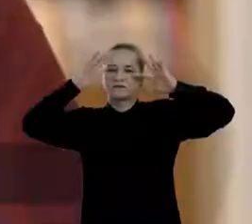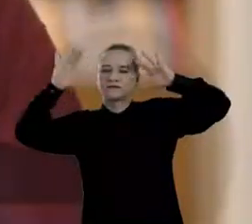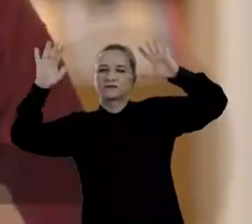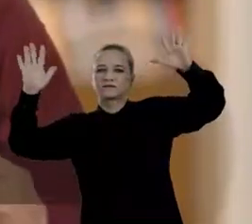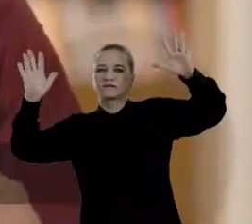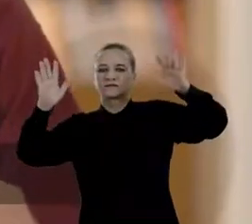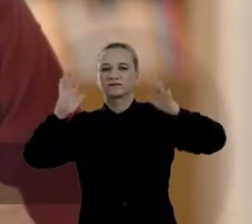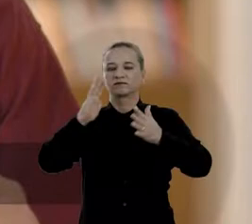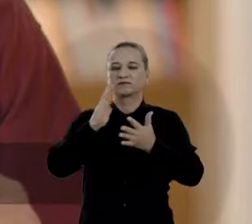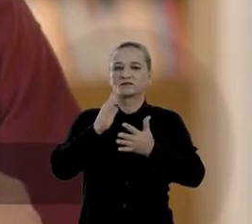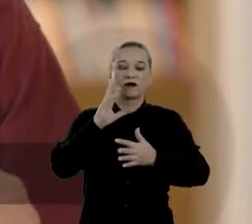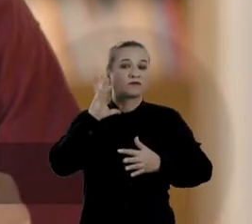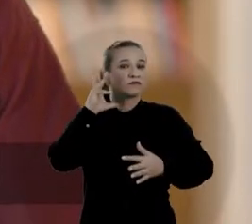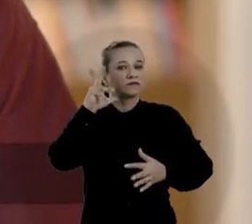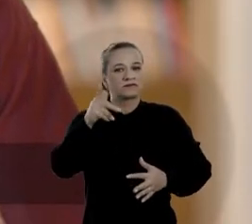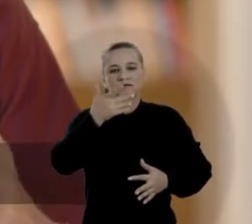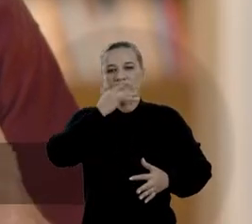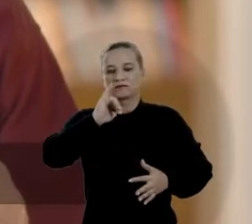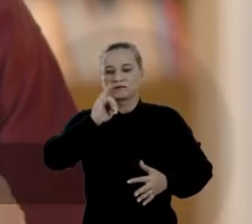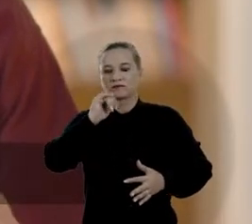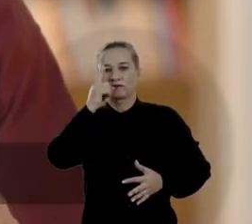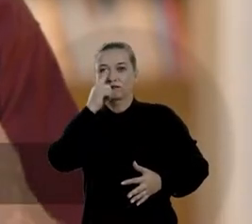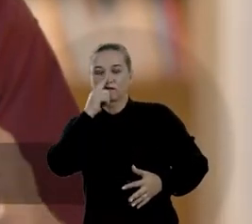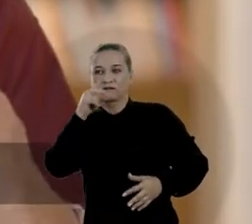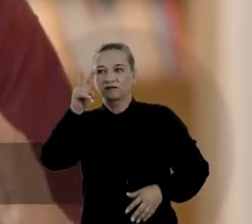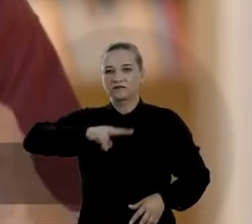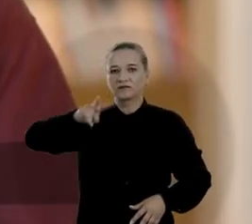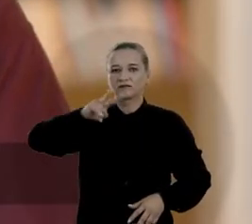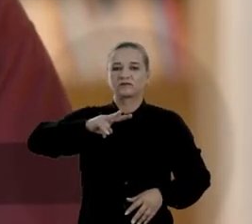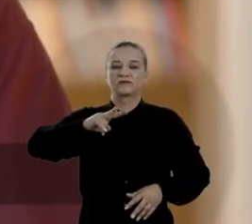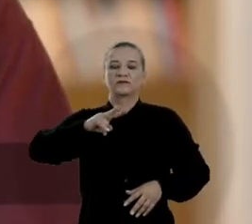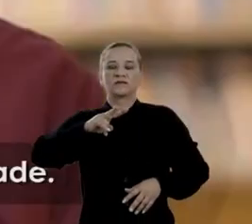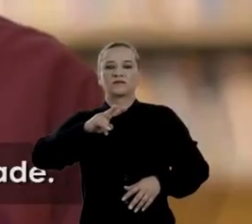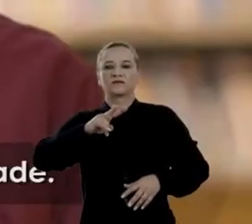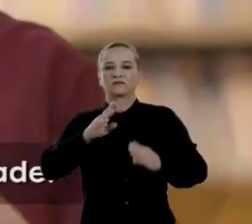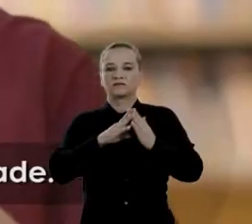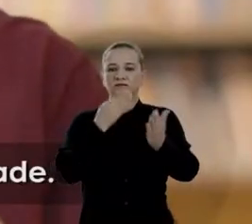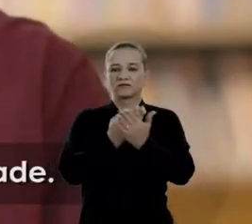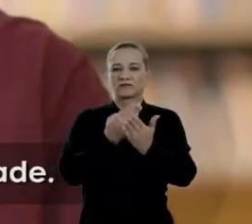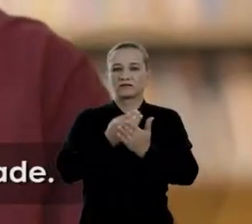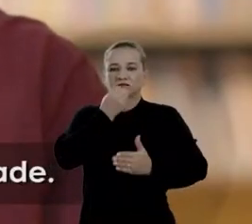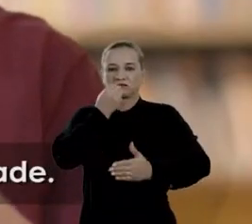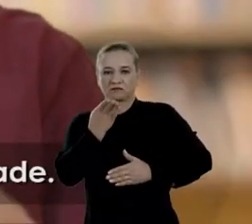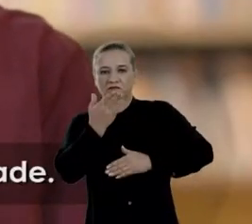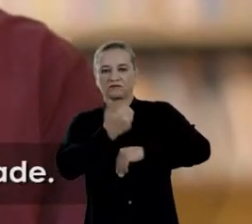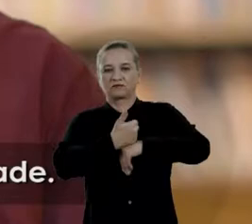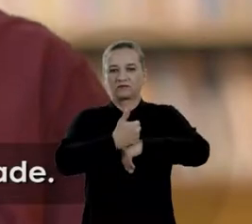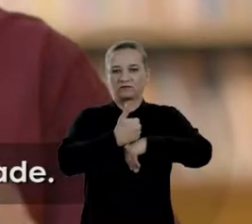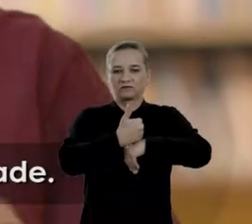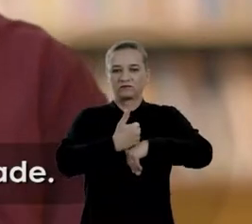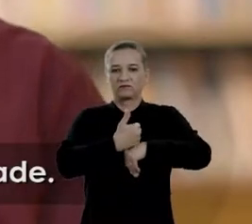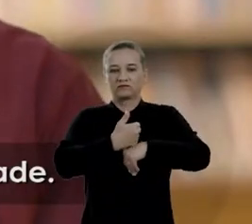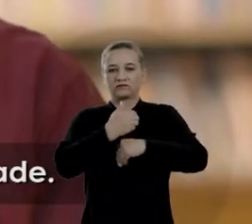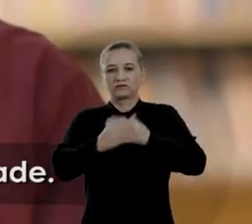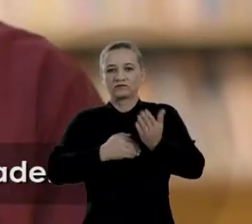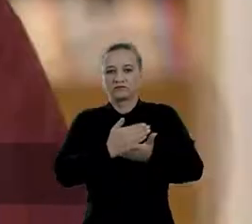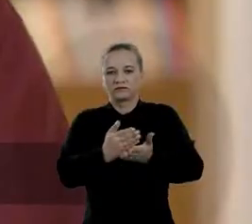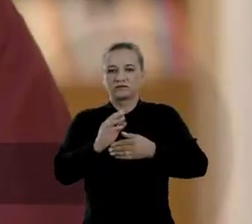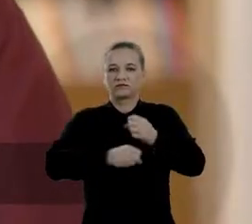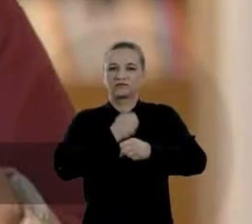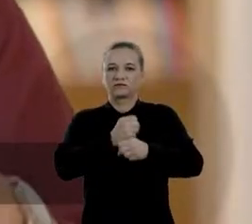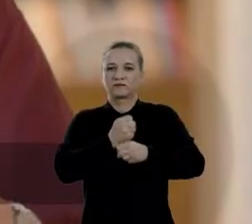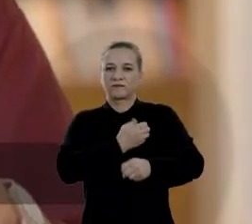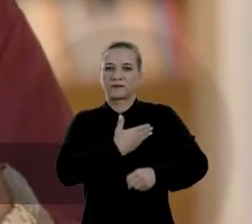O grande sonho que qualquer pai, qualquer mãe tem é ver seu filho numa escola de boa qualidade.